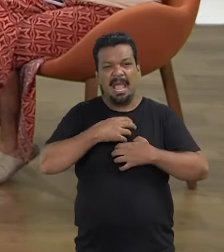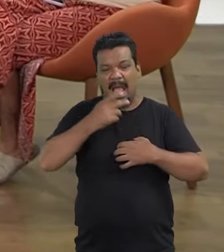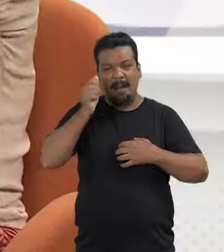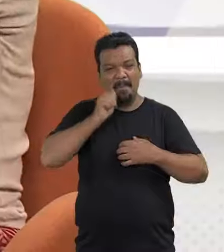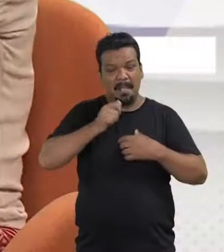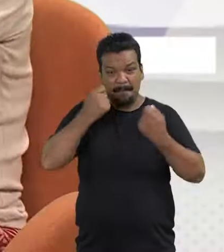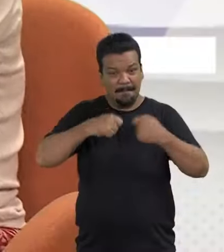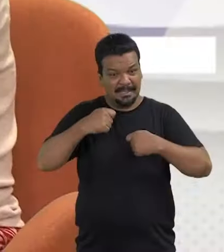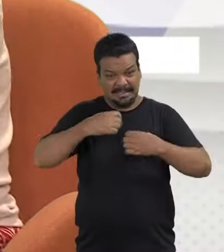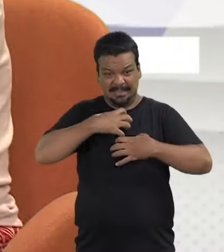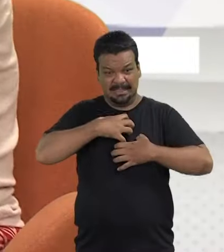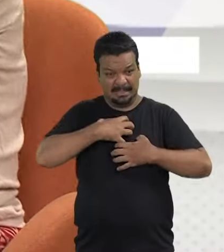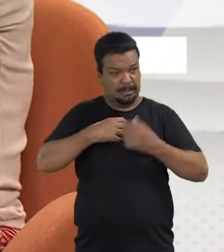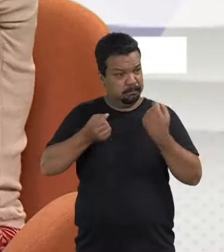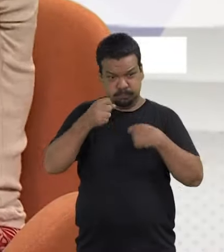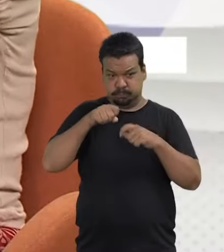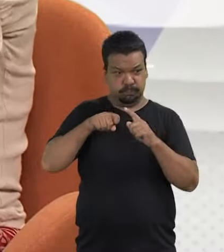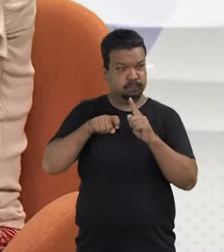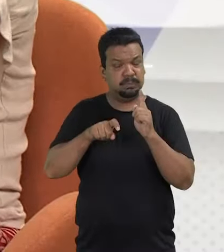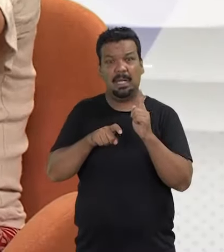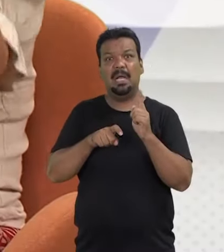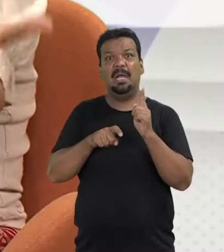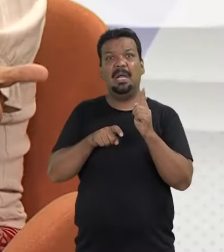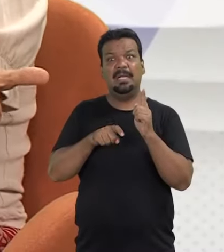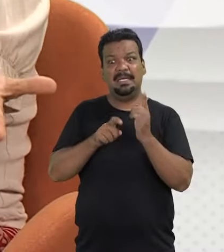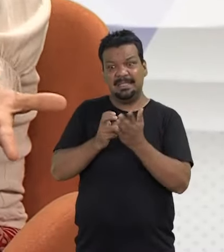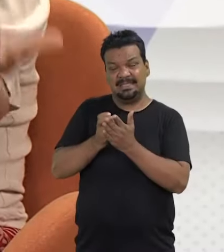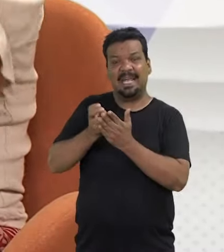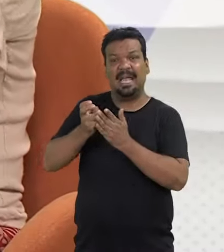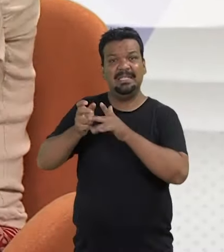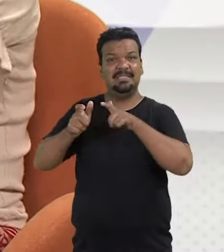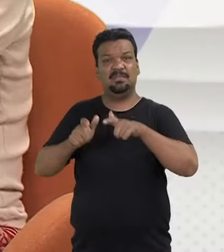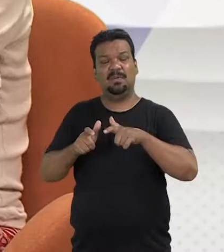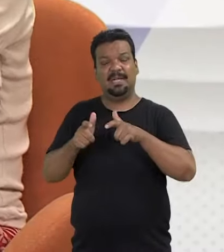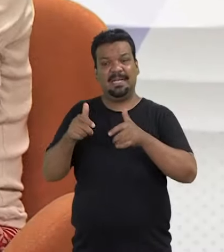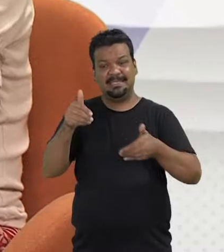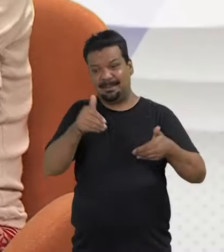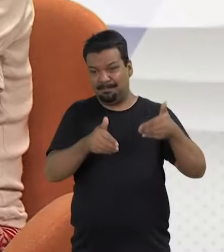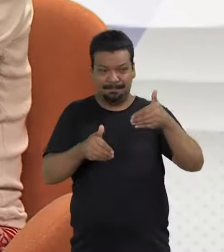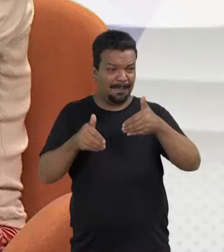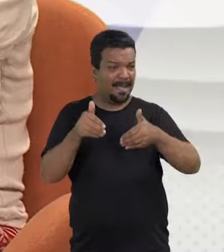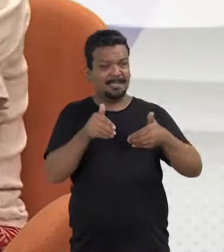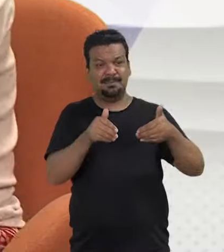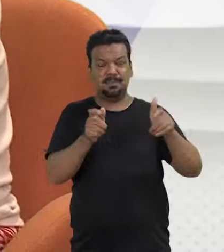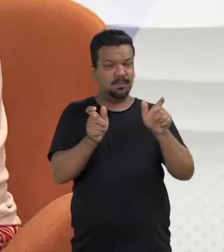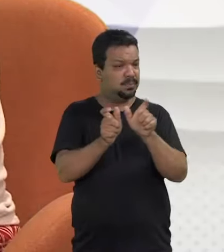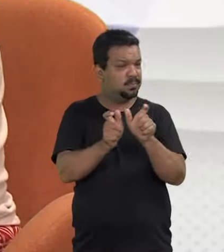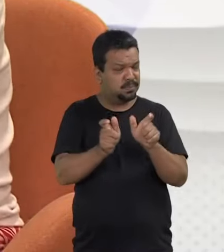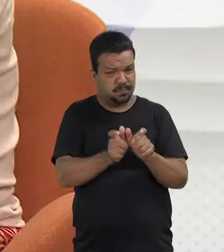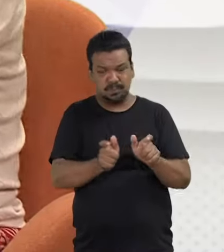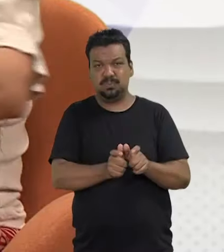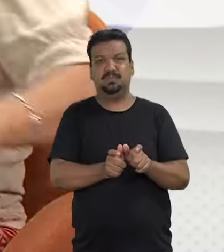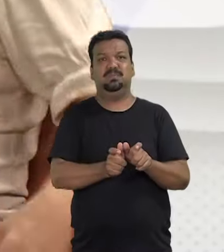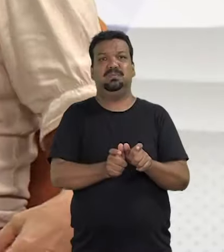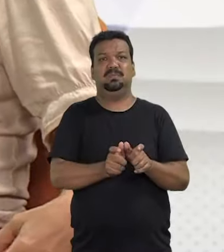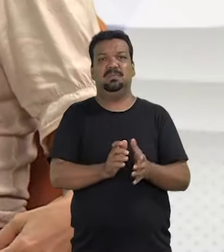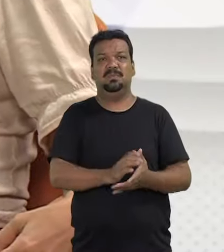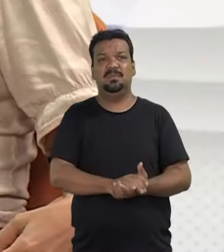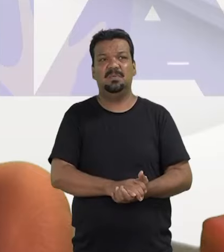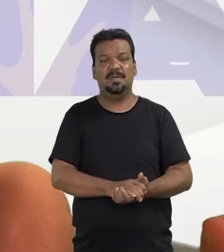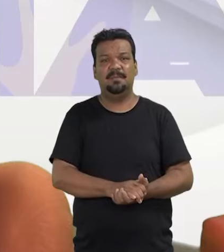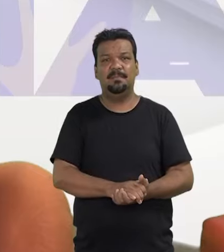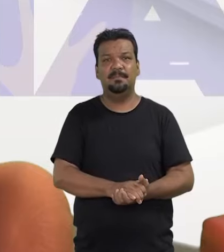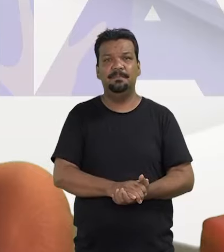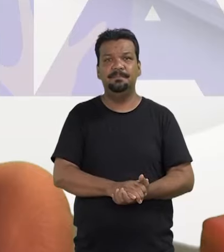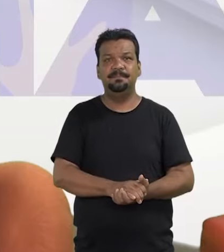as mulheres precisam sair desse lugar e brigar pela efetivação dessa participação com estrutura para ganharem eleições.